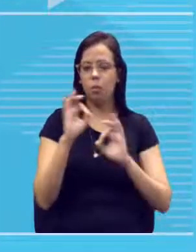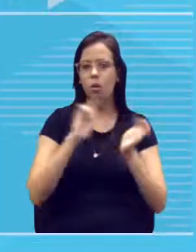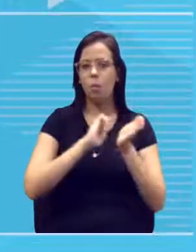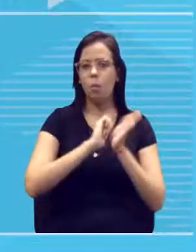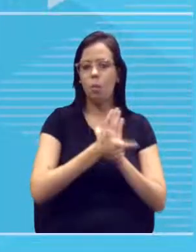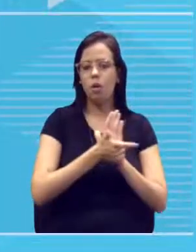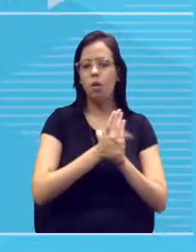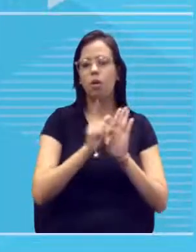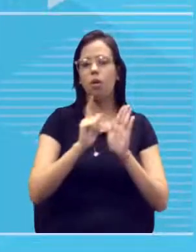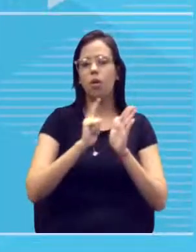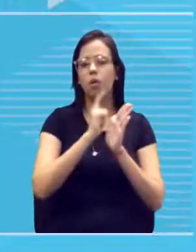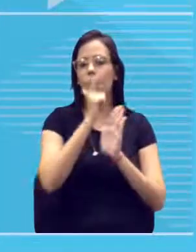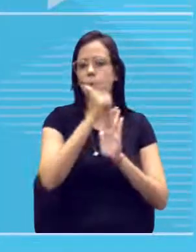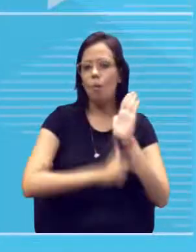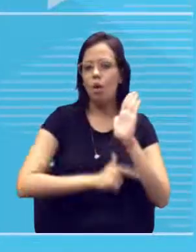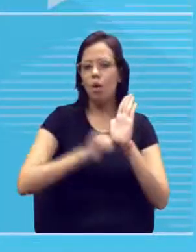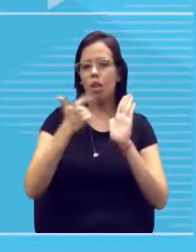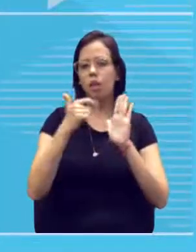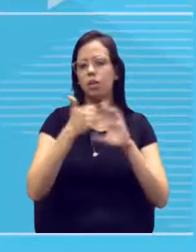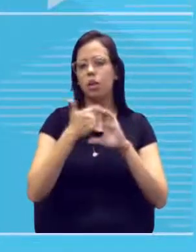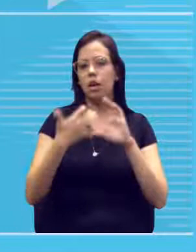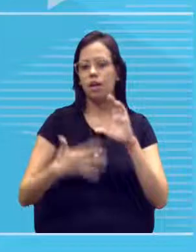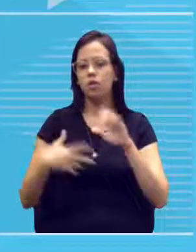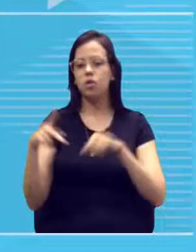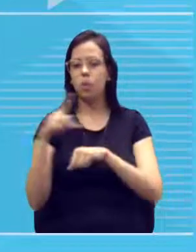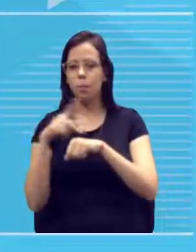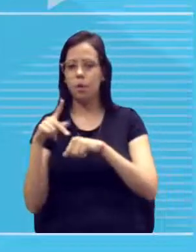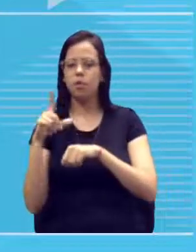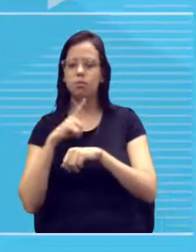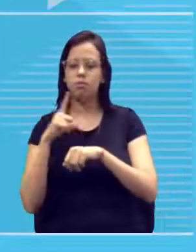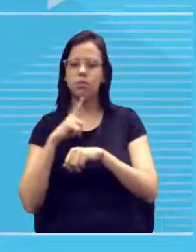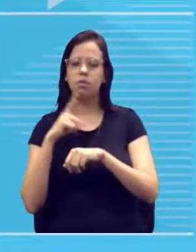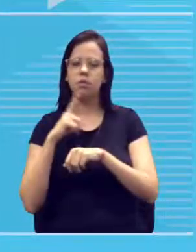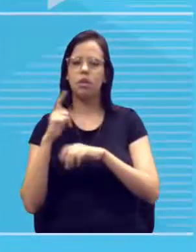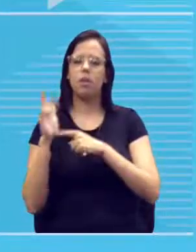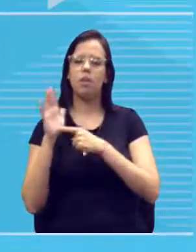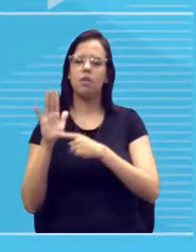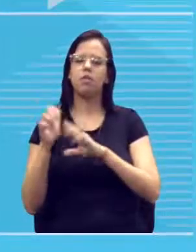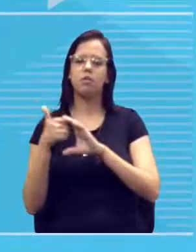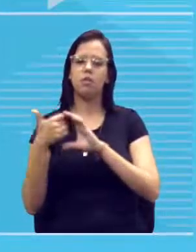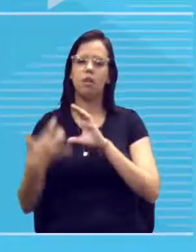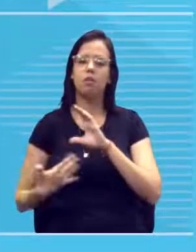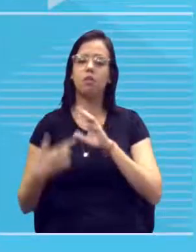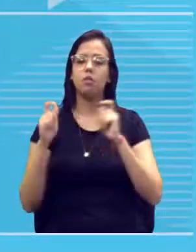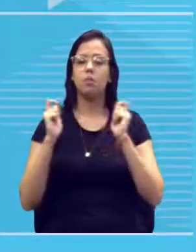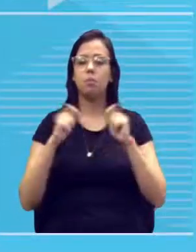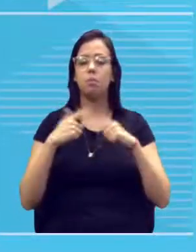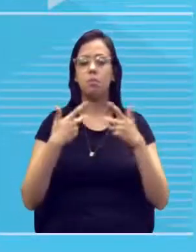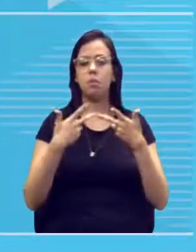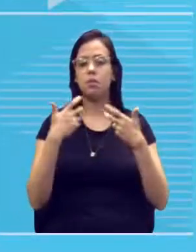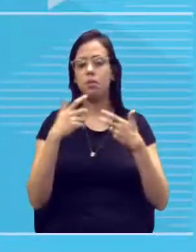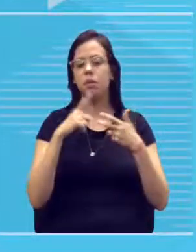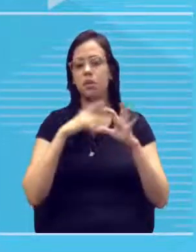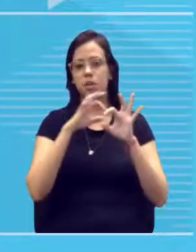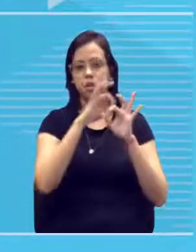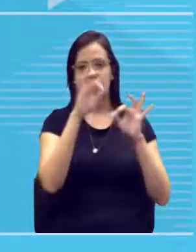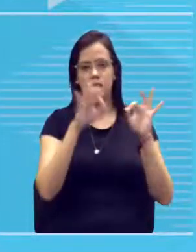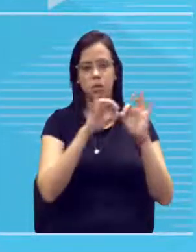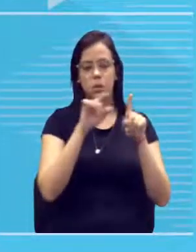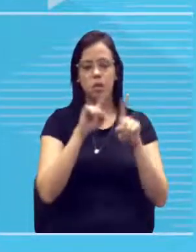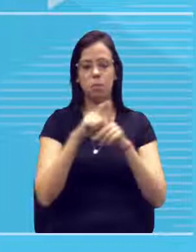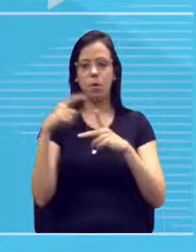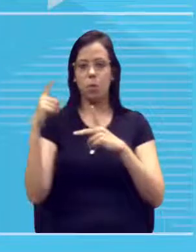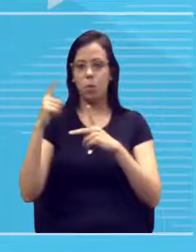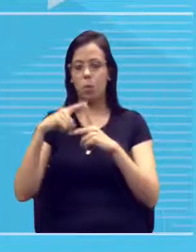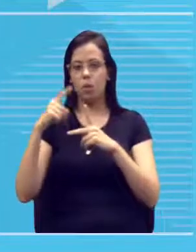eles não apresentam característica e os pretos vão apresentar a característica. Observe que a gente tanto pode ter o círculo como o quadrado pintado.